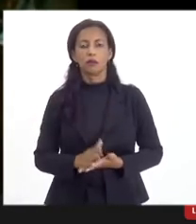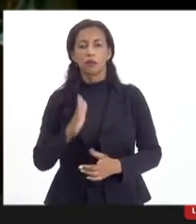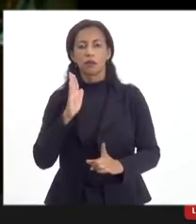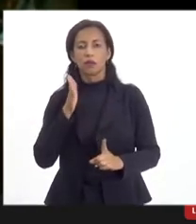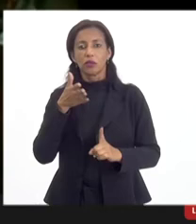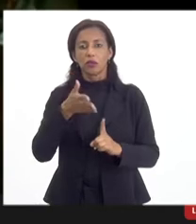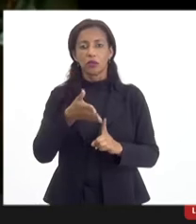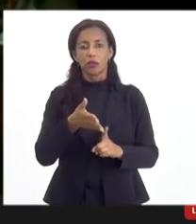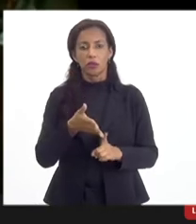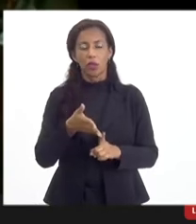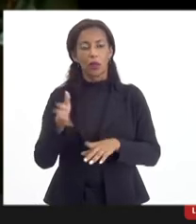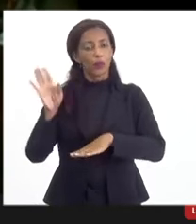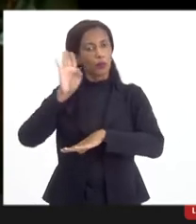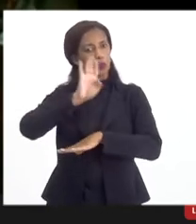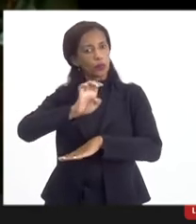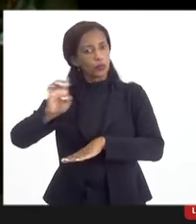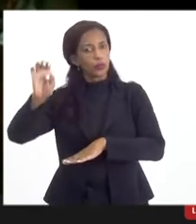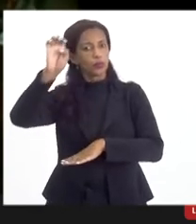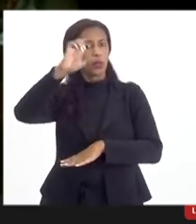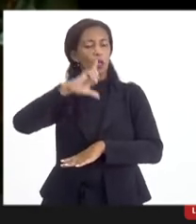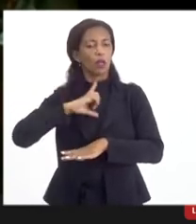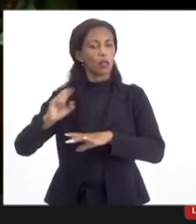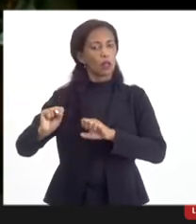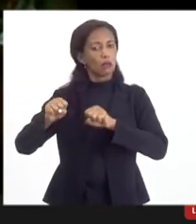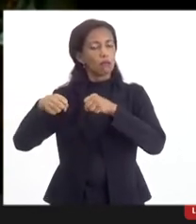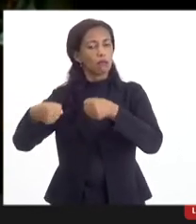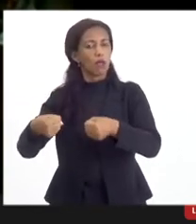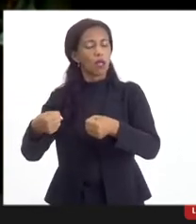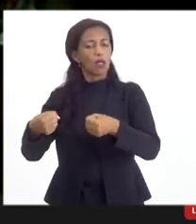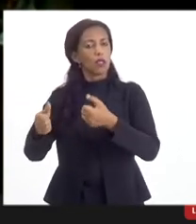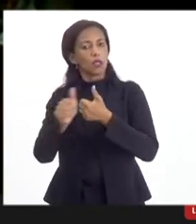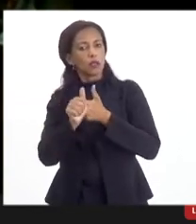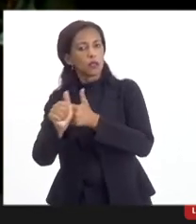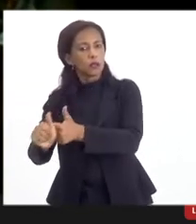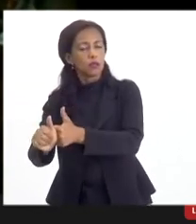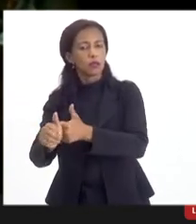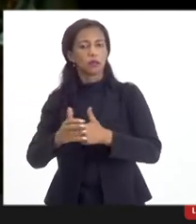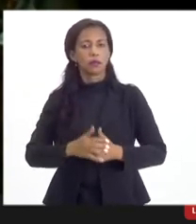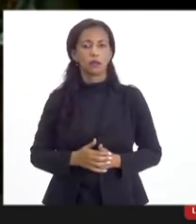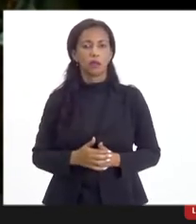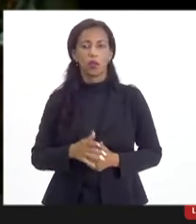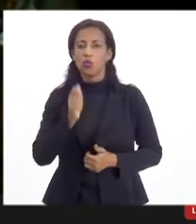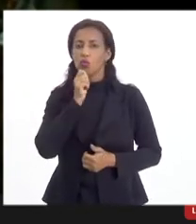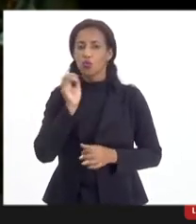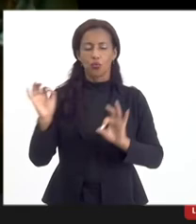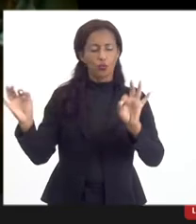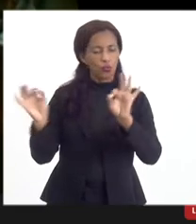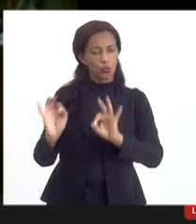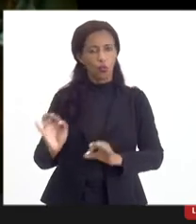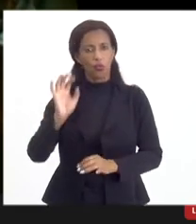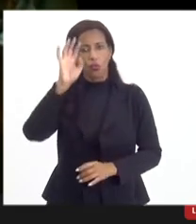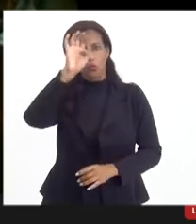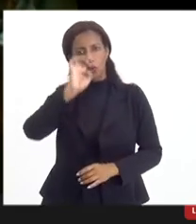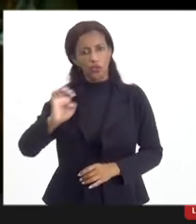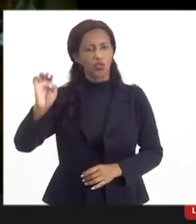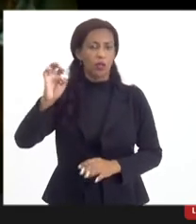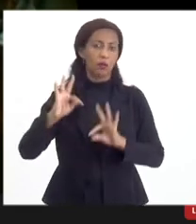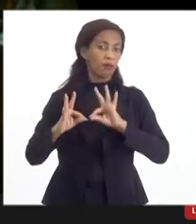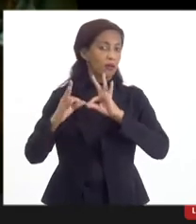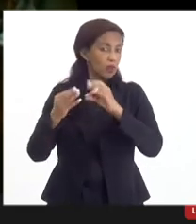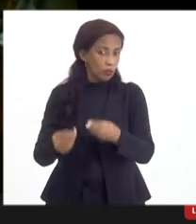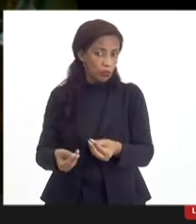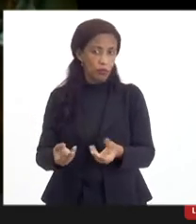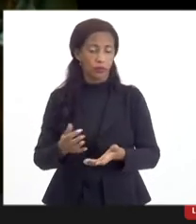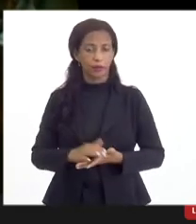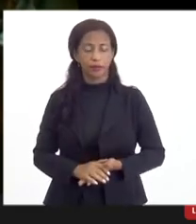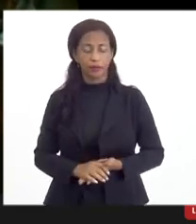direcionado para aqueles Estados que têm potencial em determinados segmentos, né? Porque também nenhum Estado vai ter todos os benefícios. Quando a gente